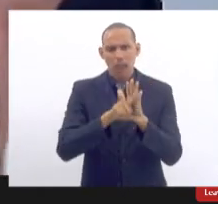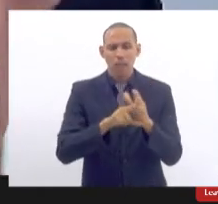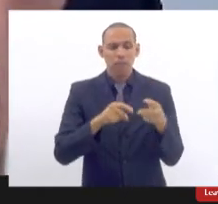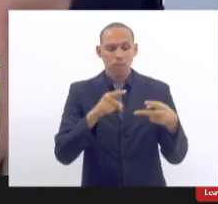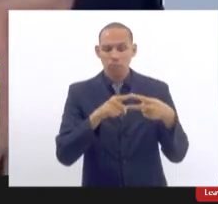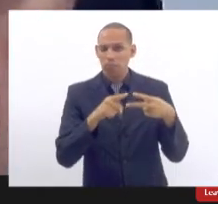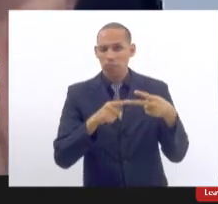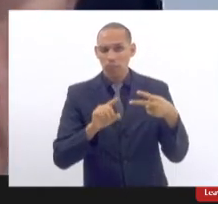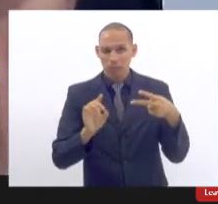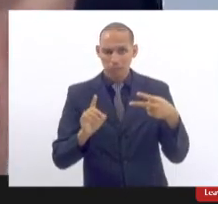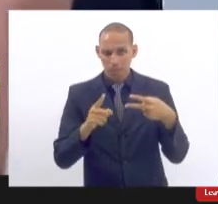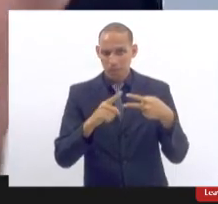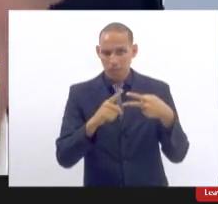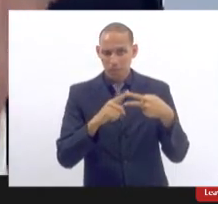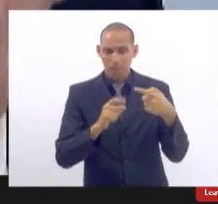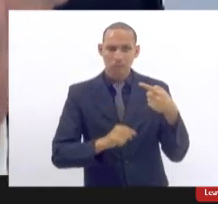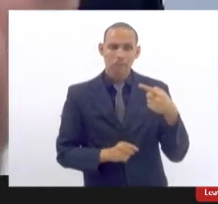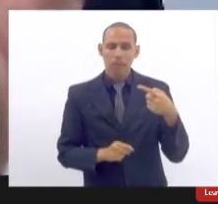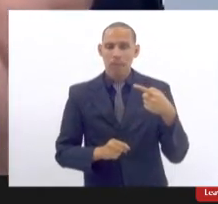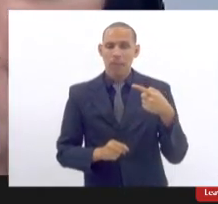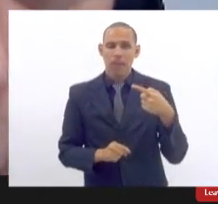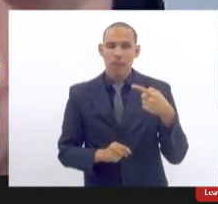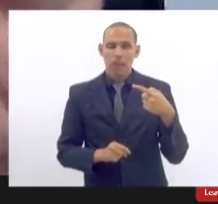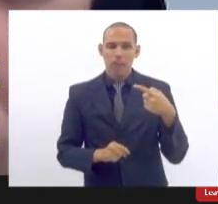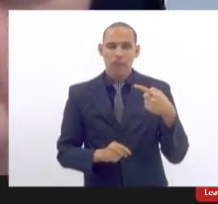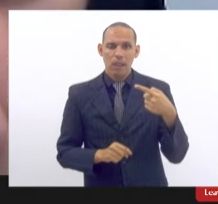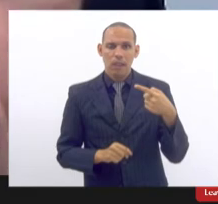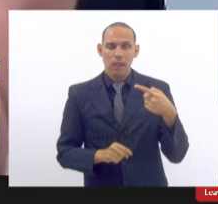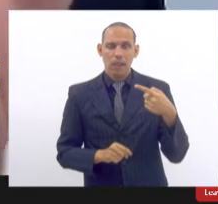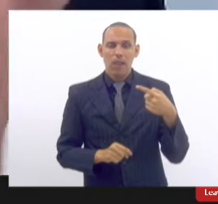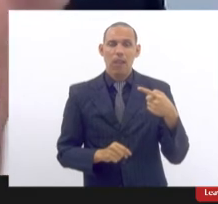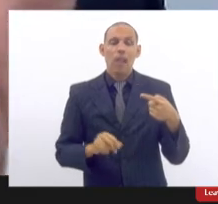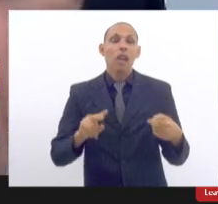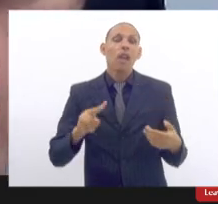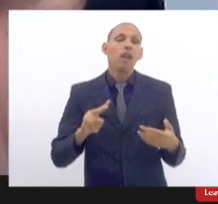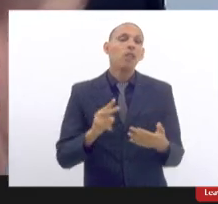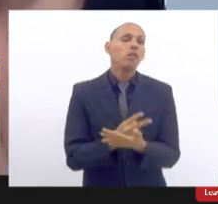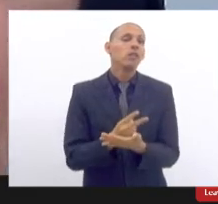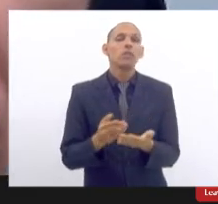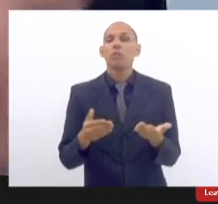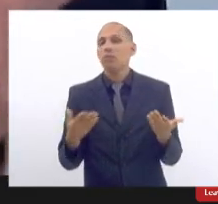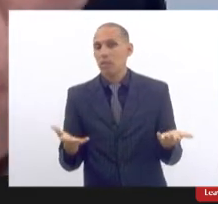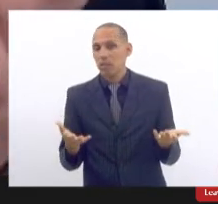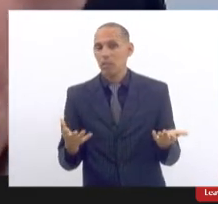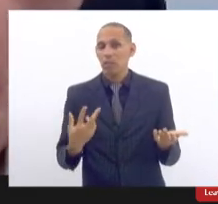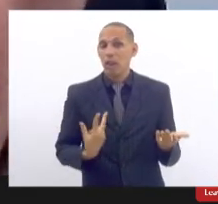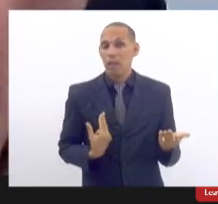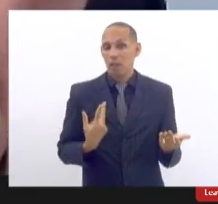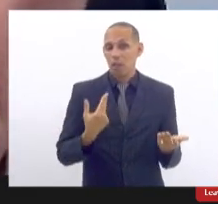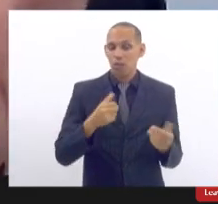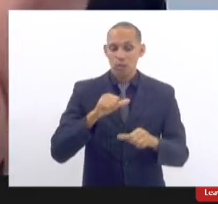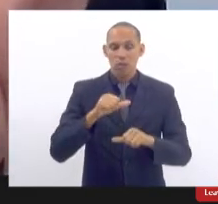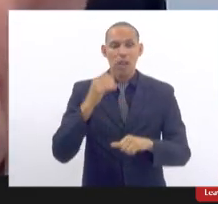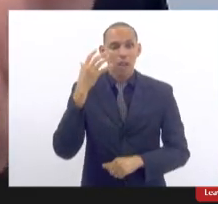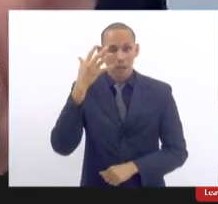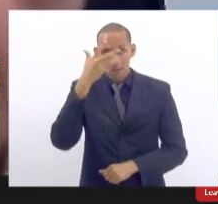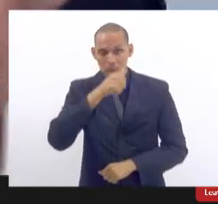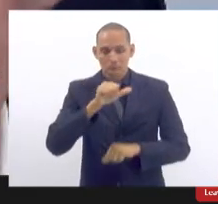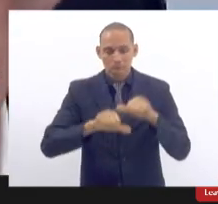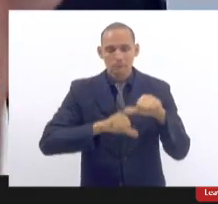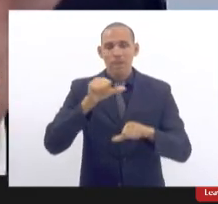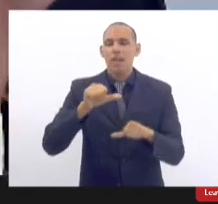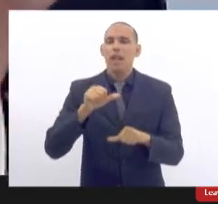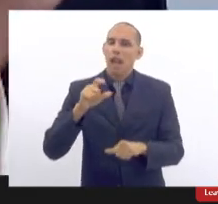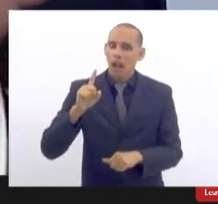pontos primeiro em que casos a cirurgia deixa de ser estética e